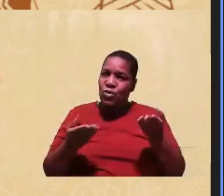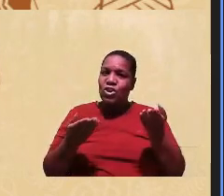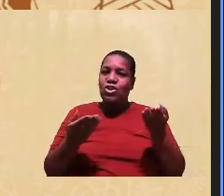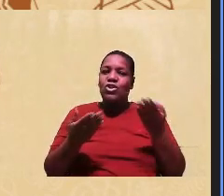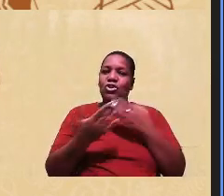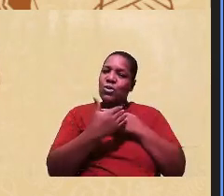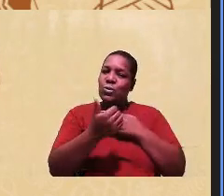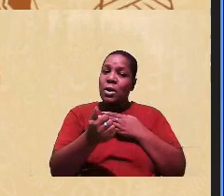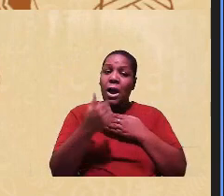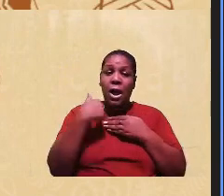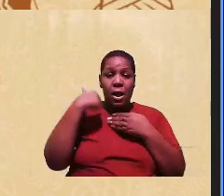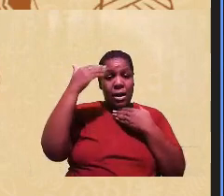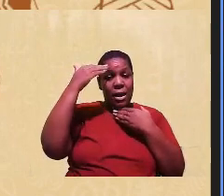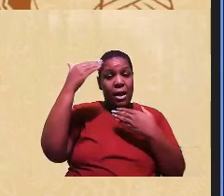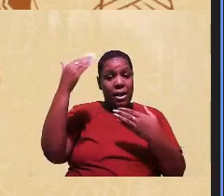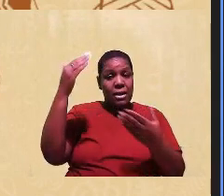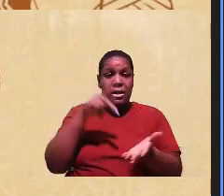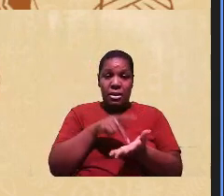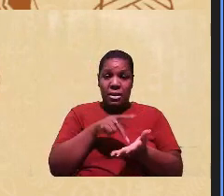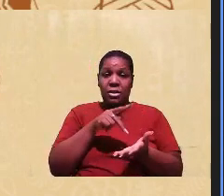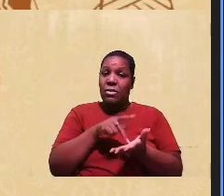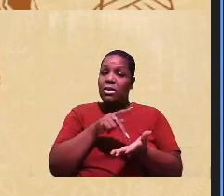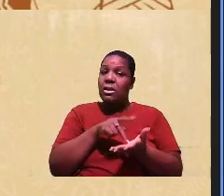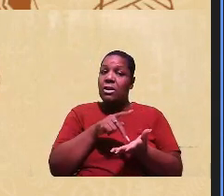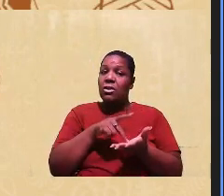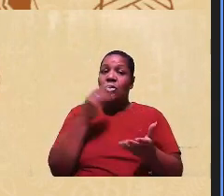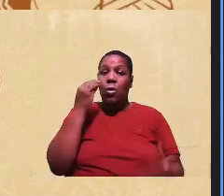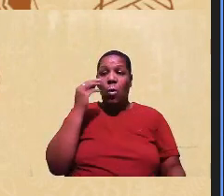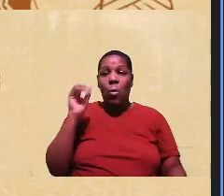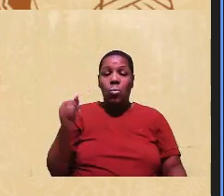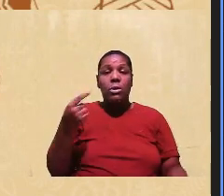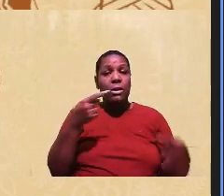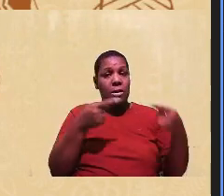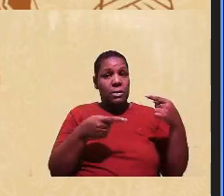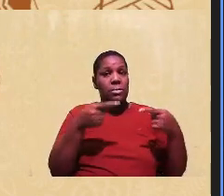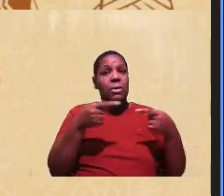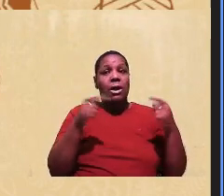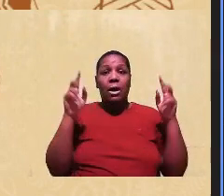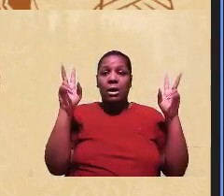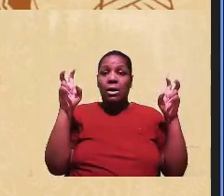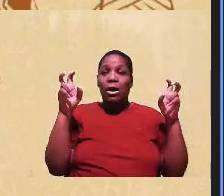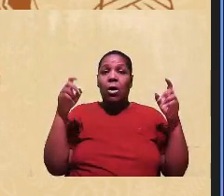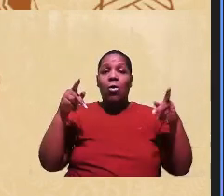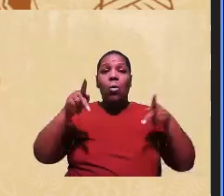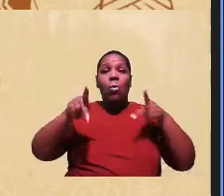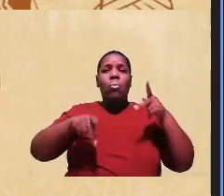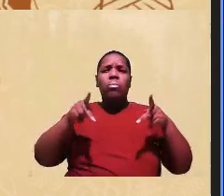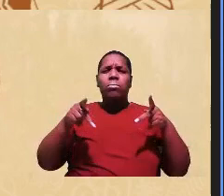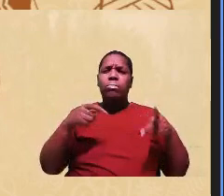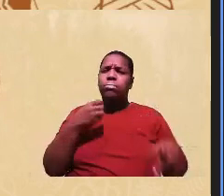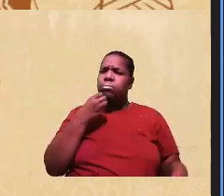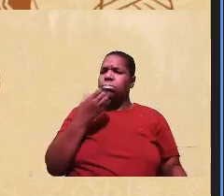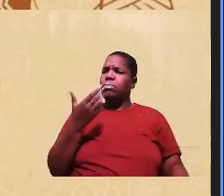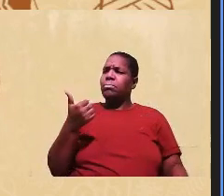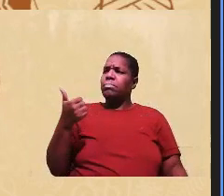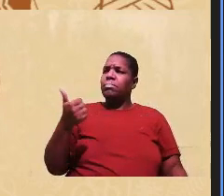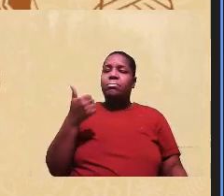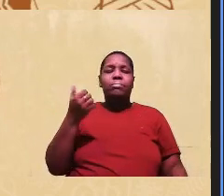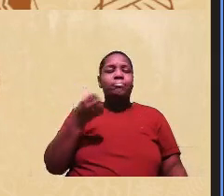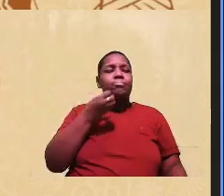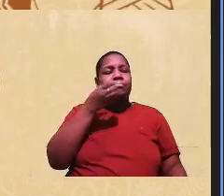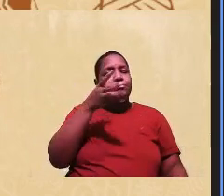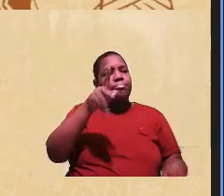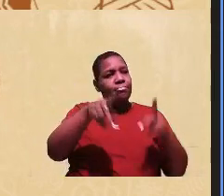queria agradecer imensamente mesmo a oportunidade de estar debatendo esse tema com um público tão privilegiado. Eu estava